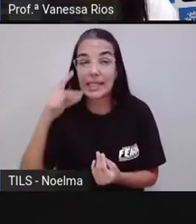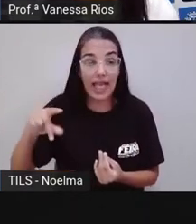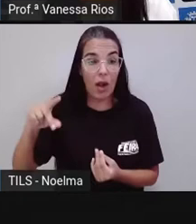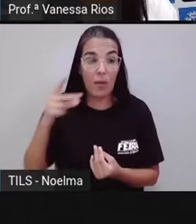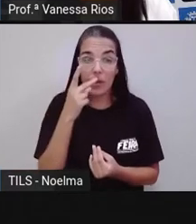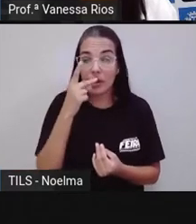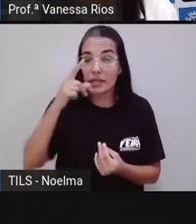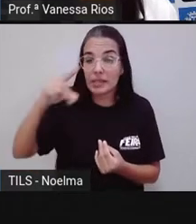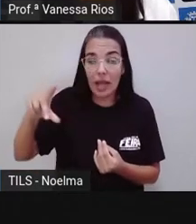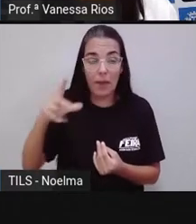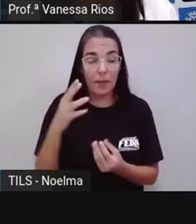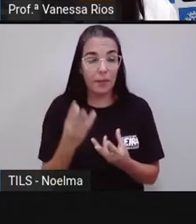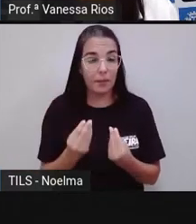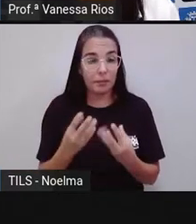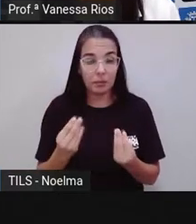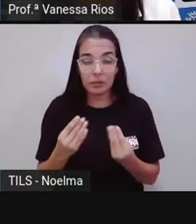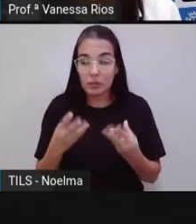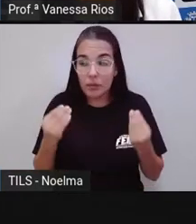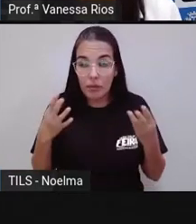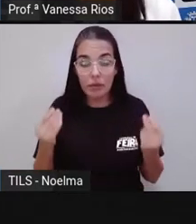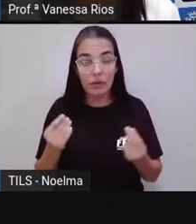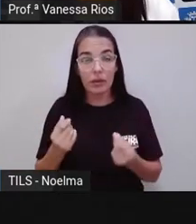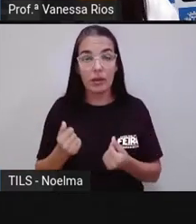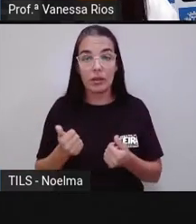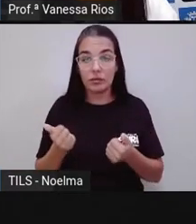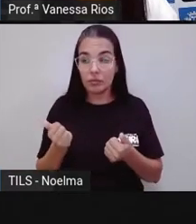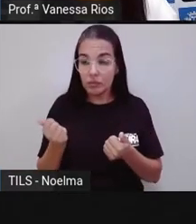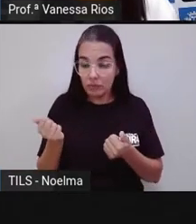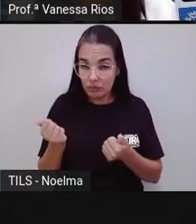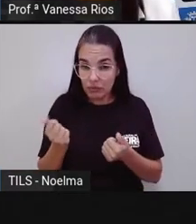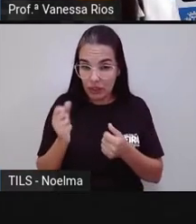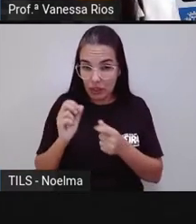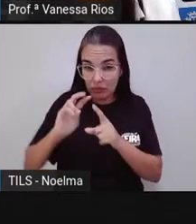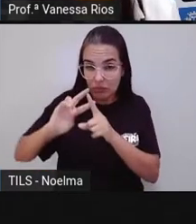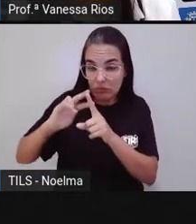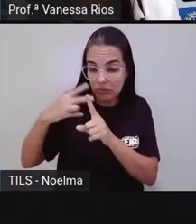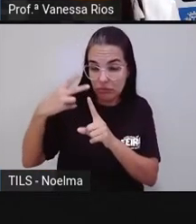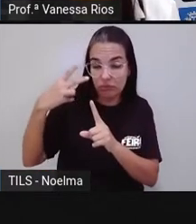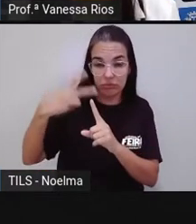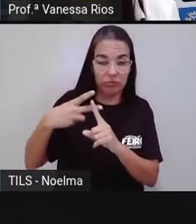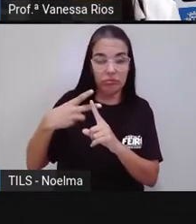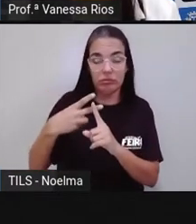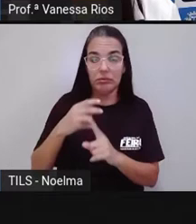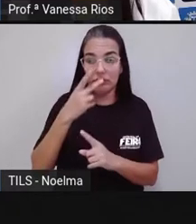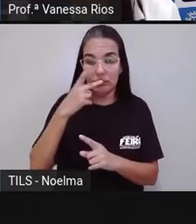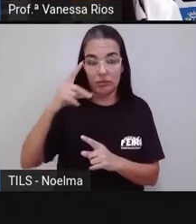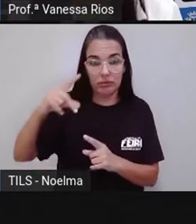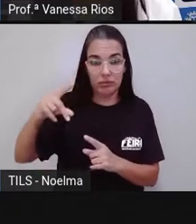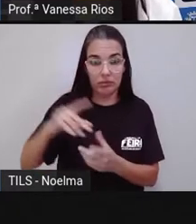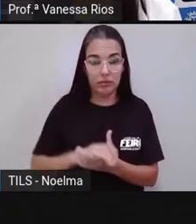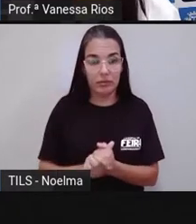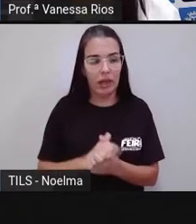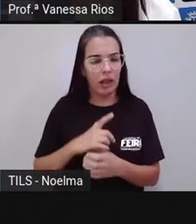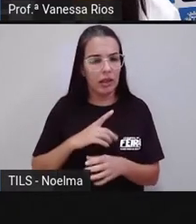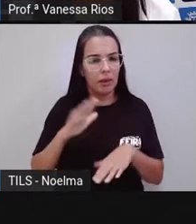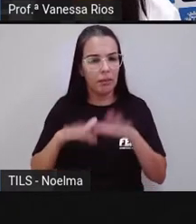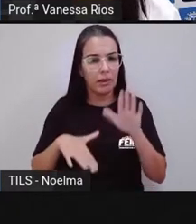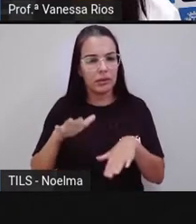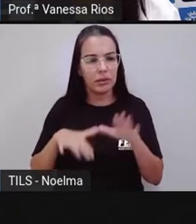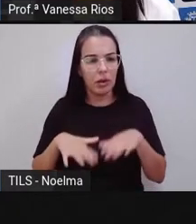uma água inclusive aí com teor, né? Com a quantidade de sal muito grande. E aí